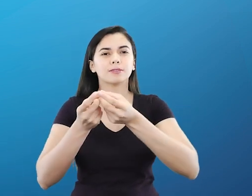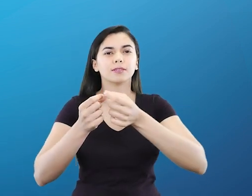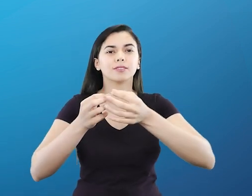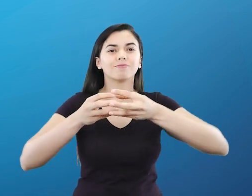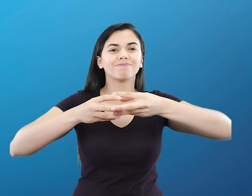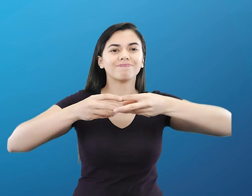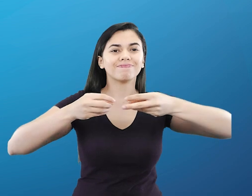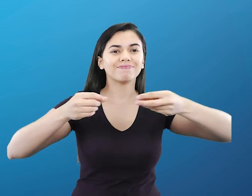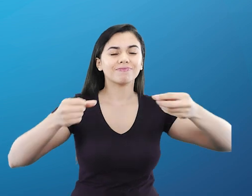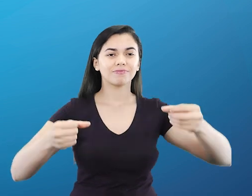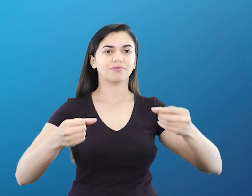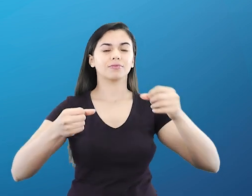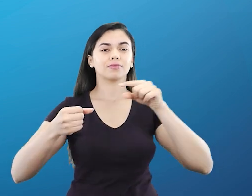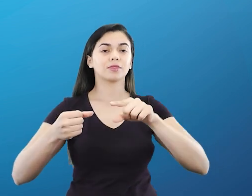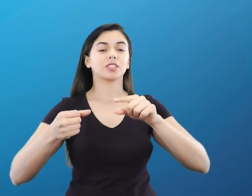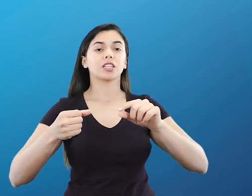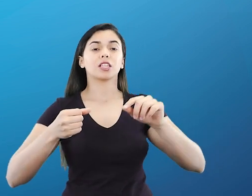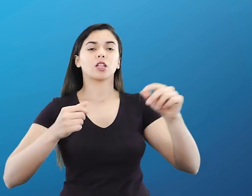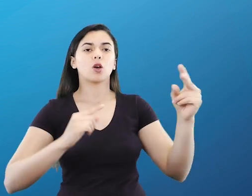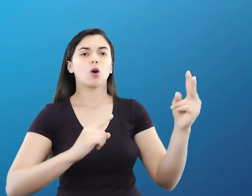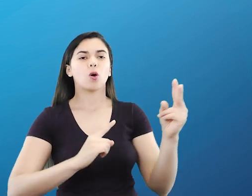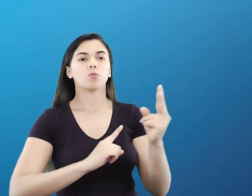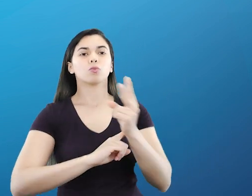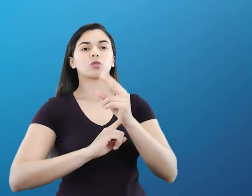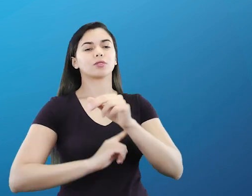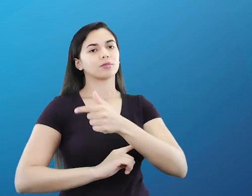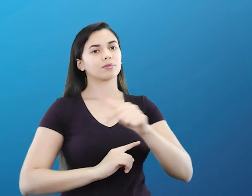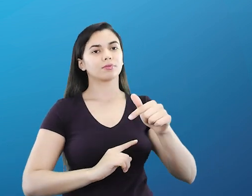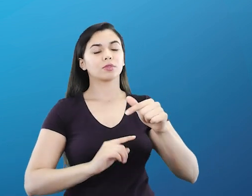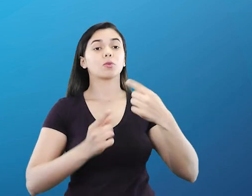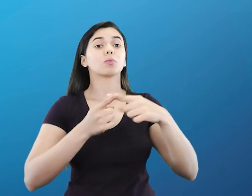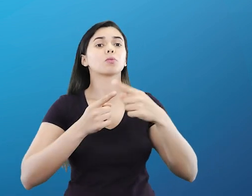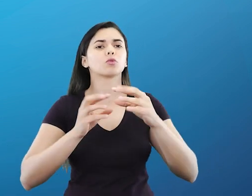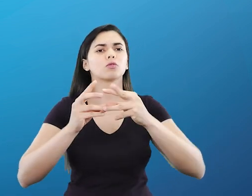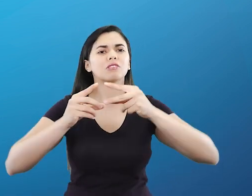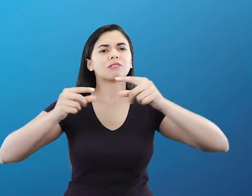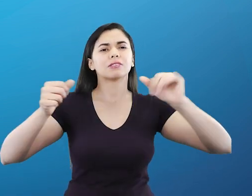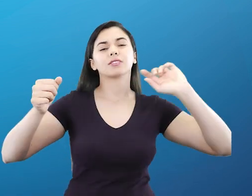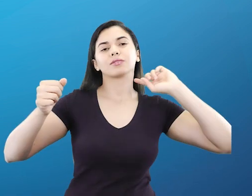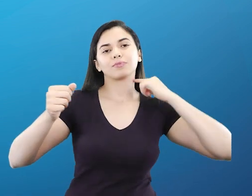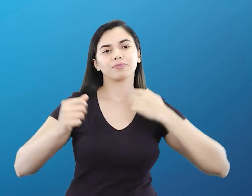então essa camada que não faz a sua proteção total devido à sua deterioração.